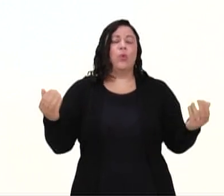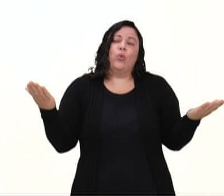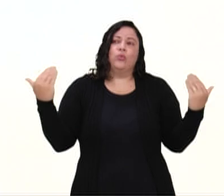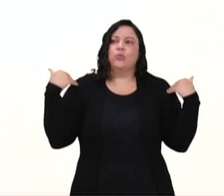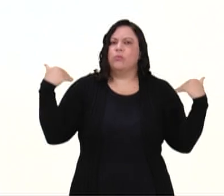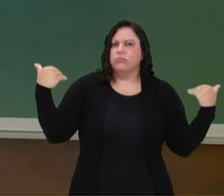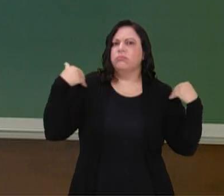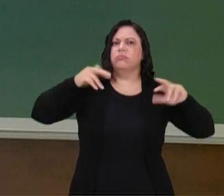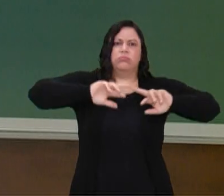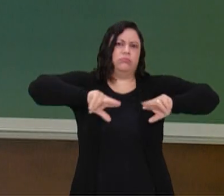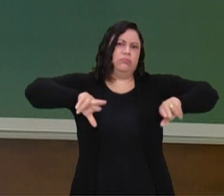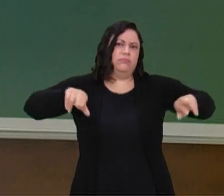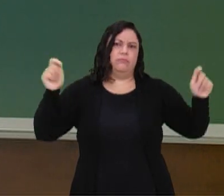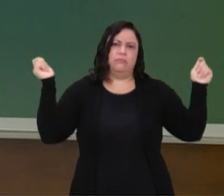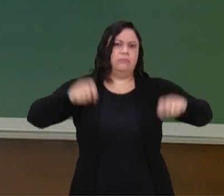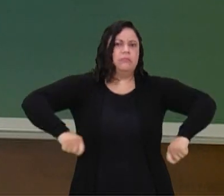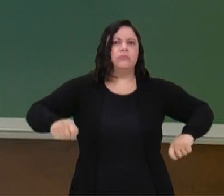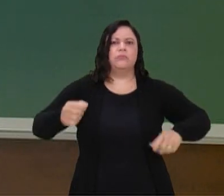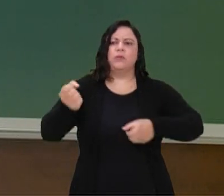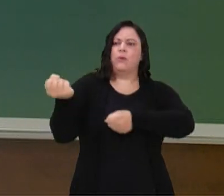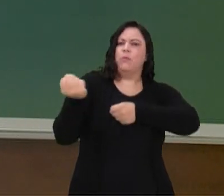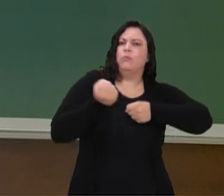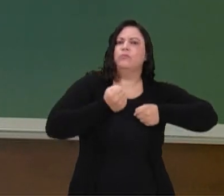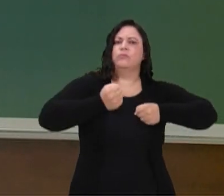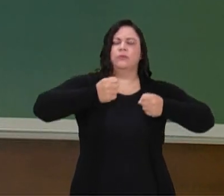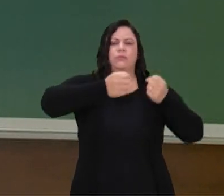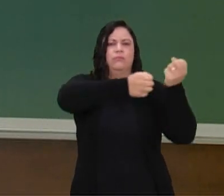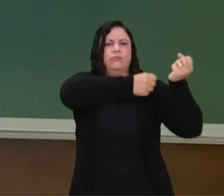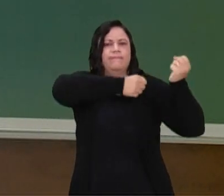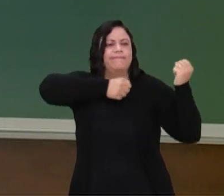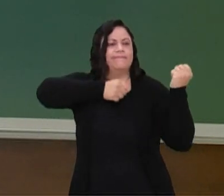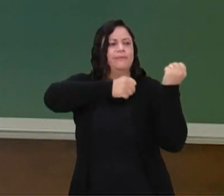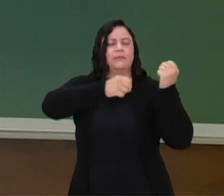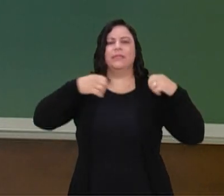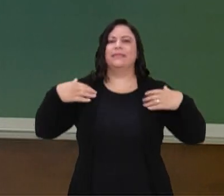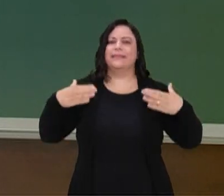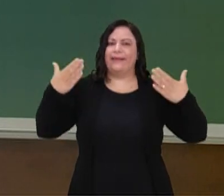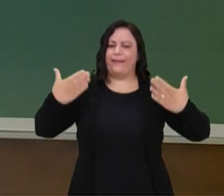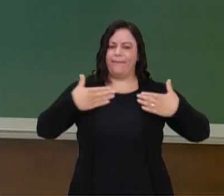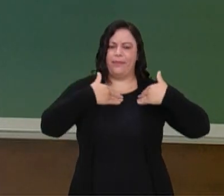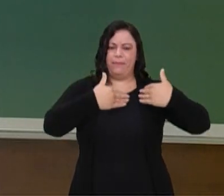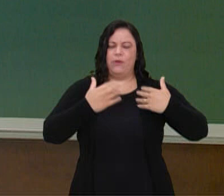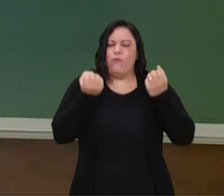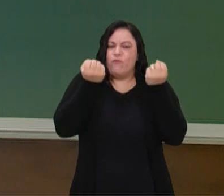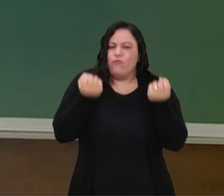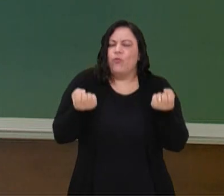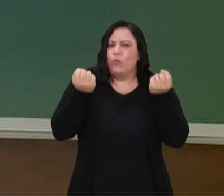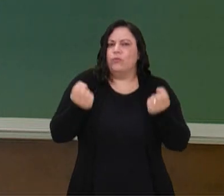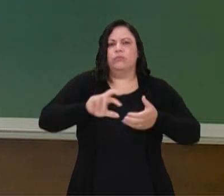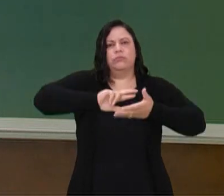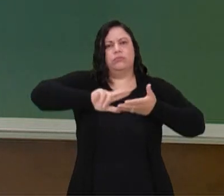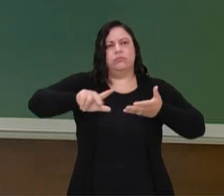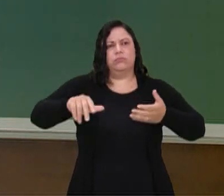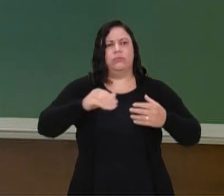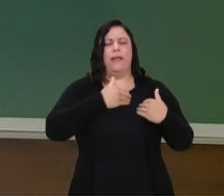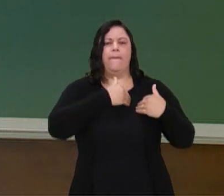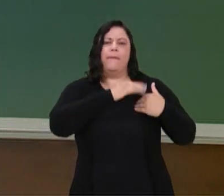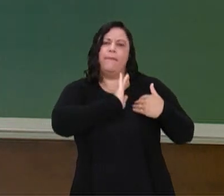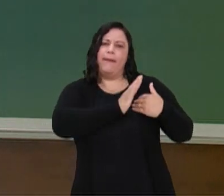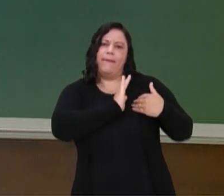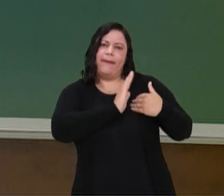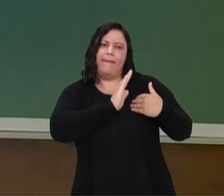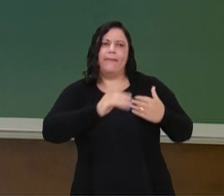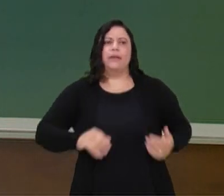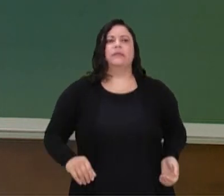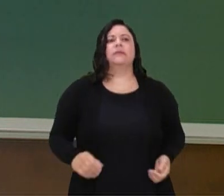exercitando e puxando um pouquinho o meu batimento cardíaco para o alto, né? Acelerando. E a frequência